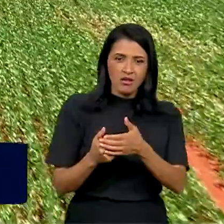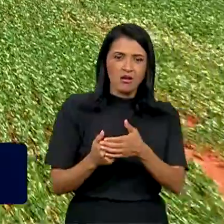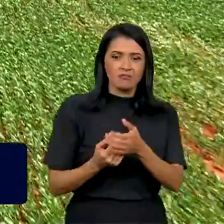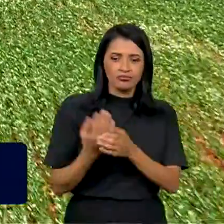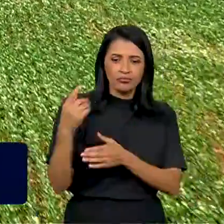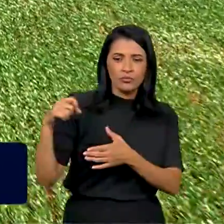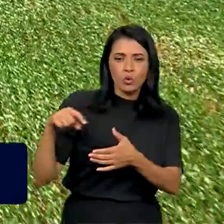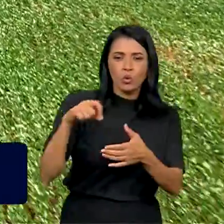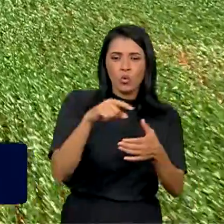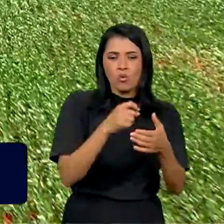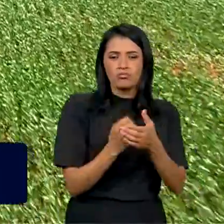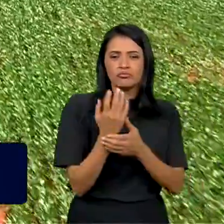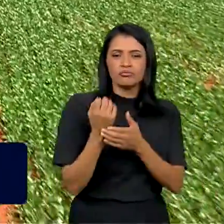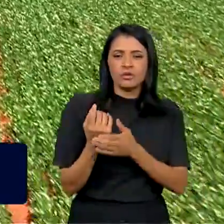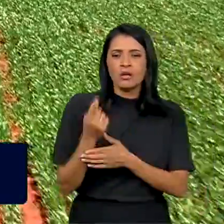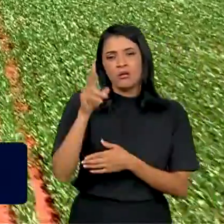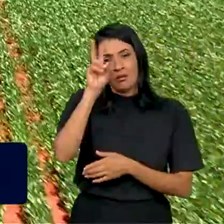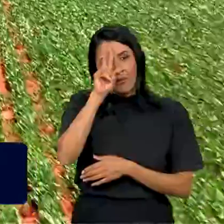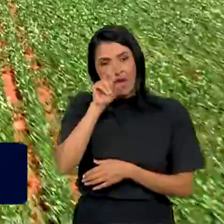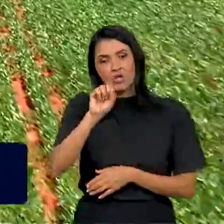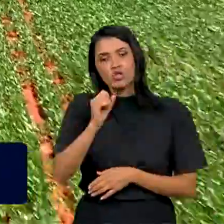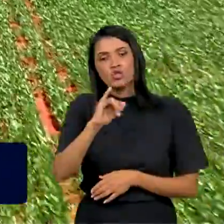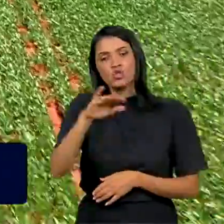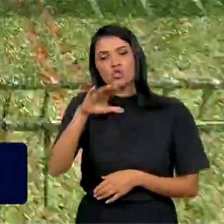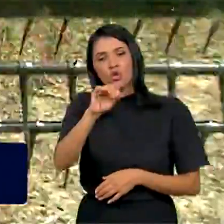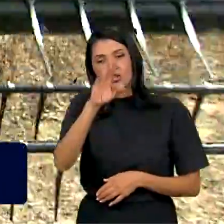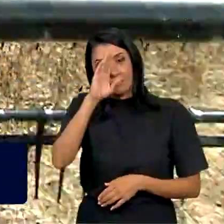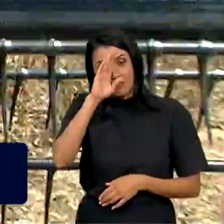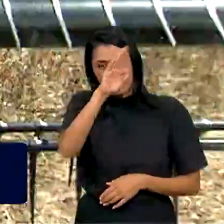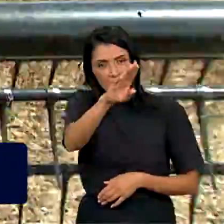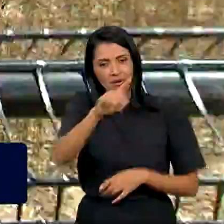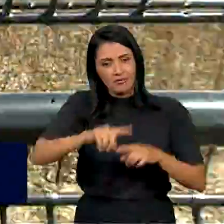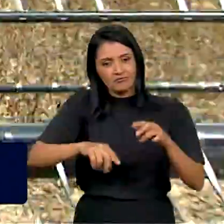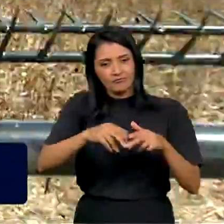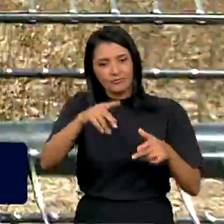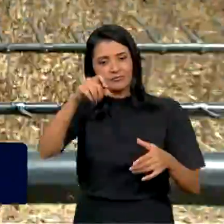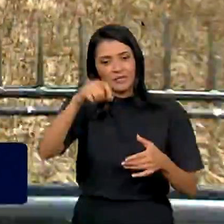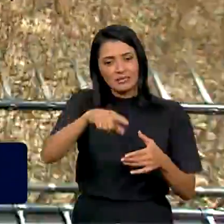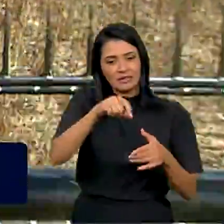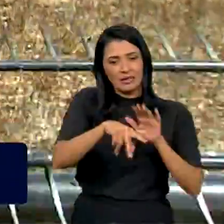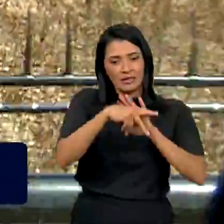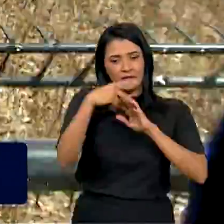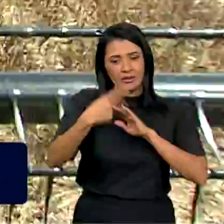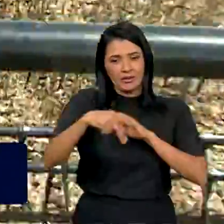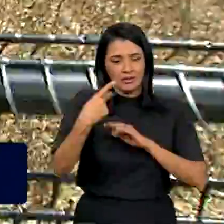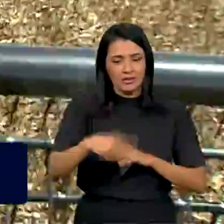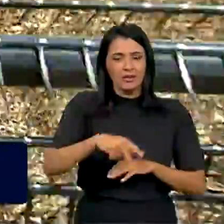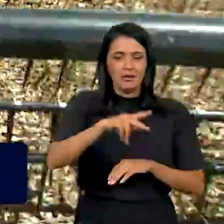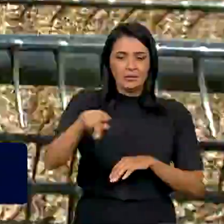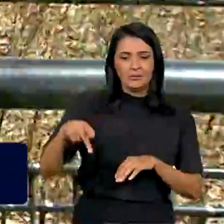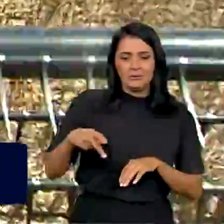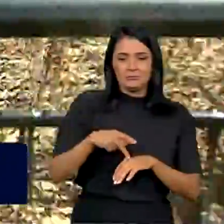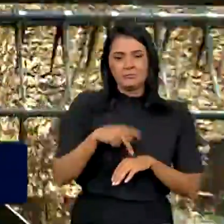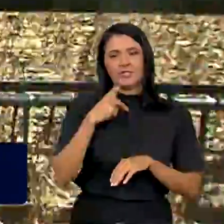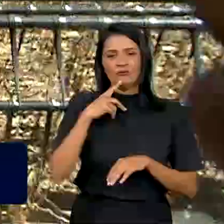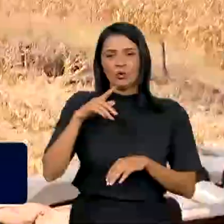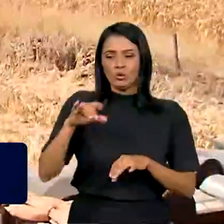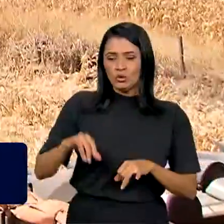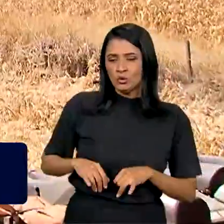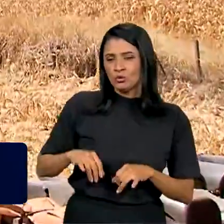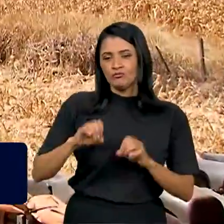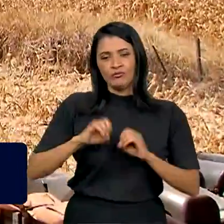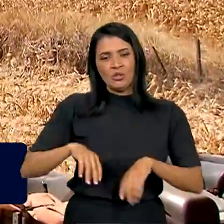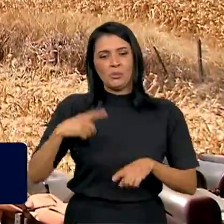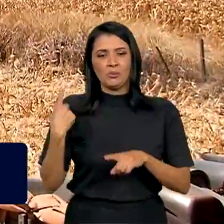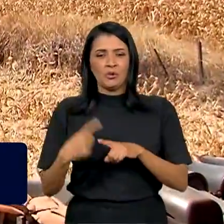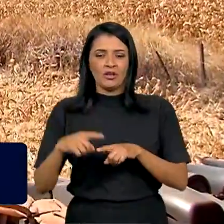que lembrar que a soja é o principal produto produzido no país, foi bastante impactada pela falta